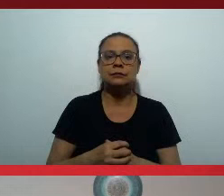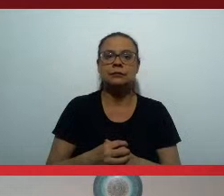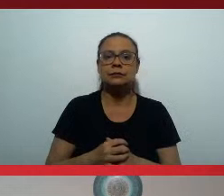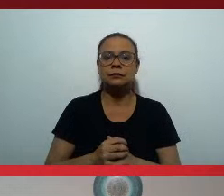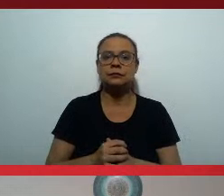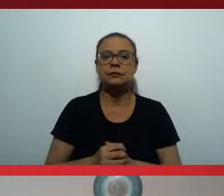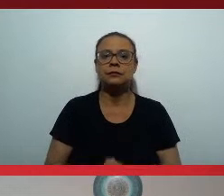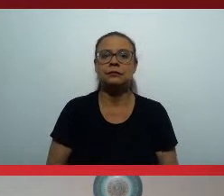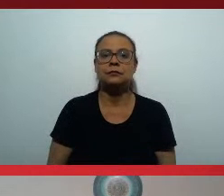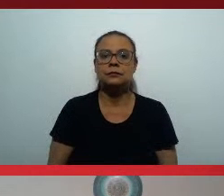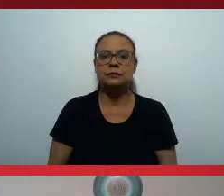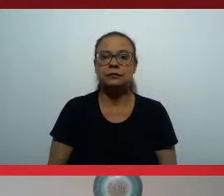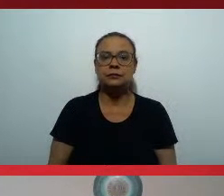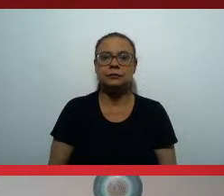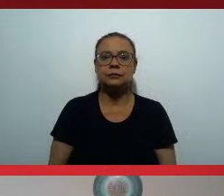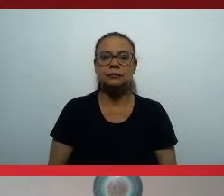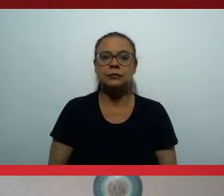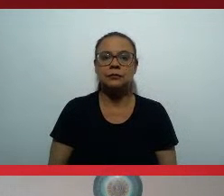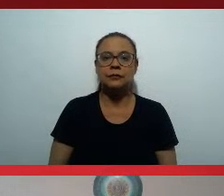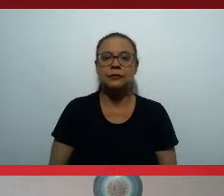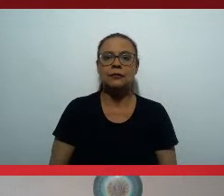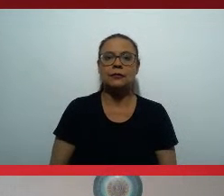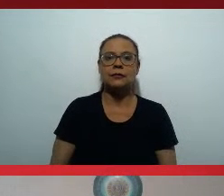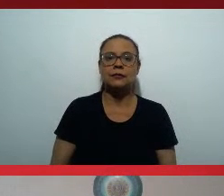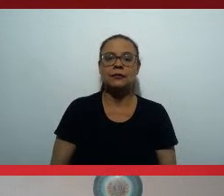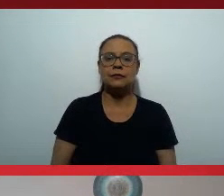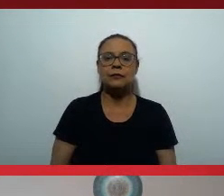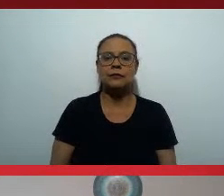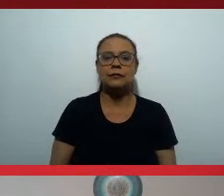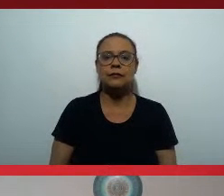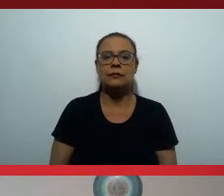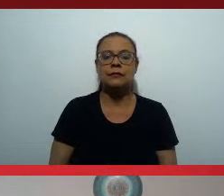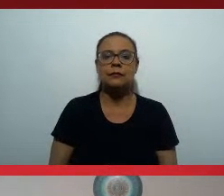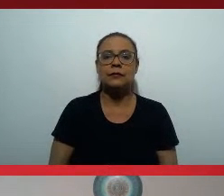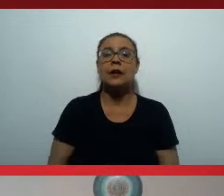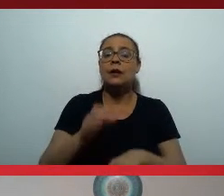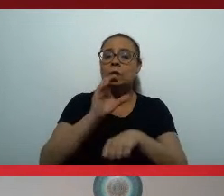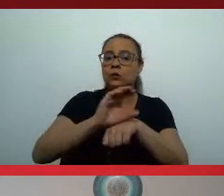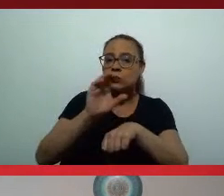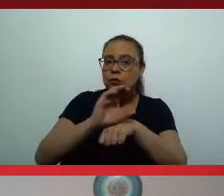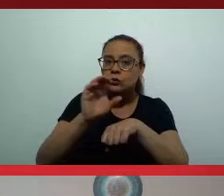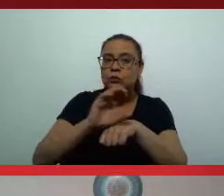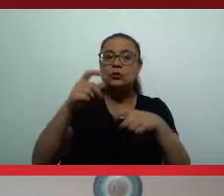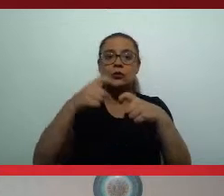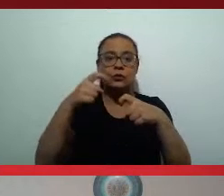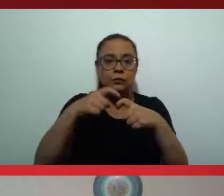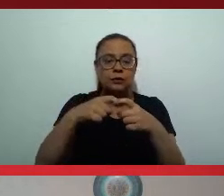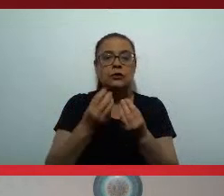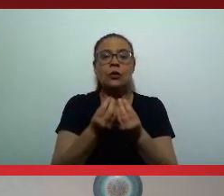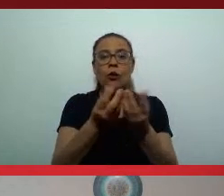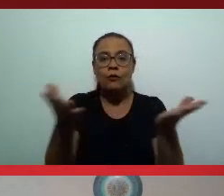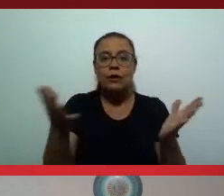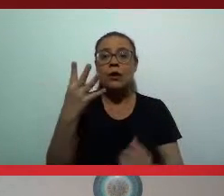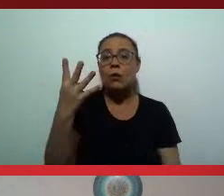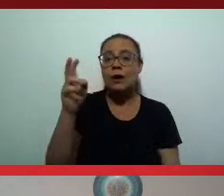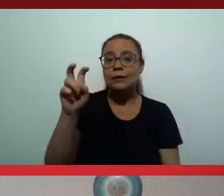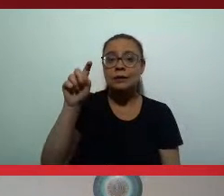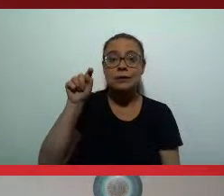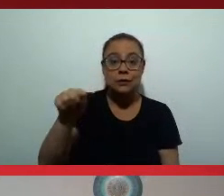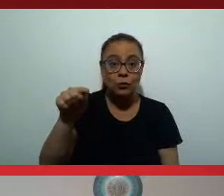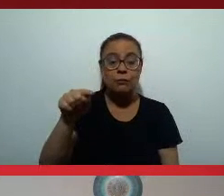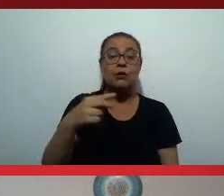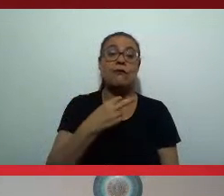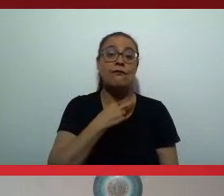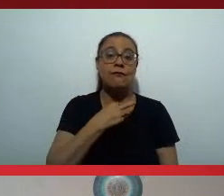68%, como falha a memória. Dessas 347 cursos de medicina ofertam